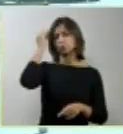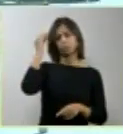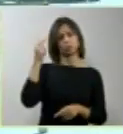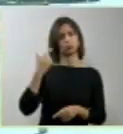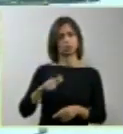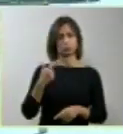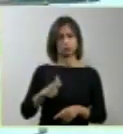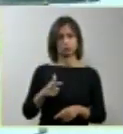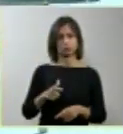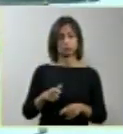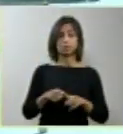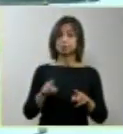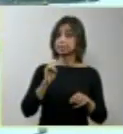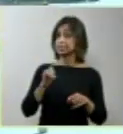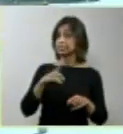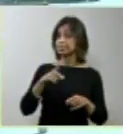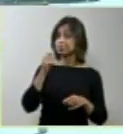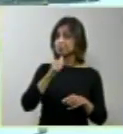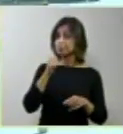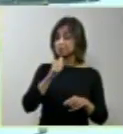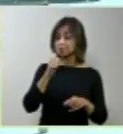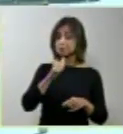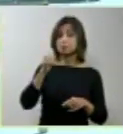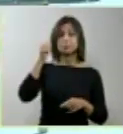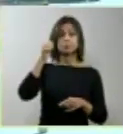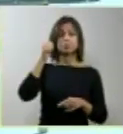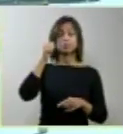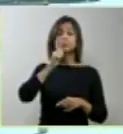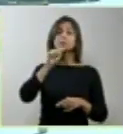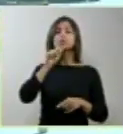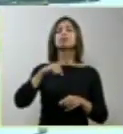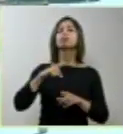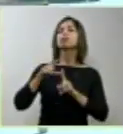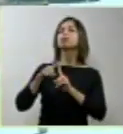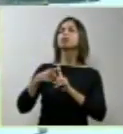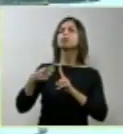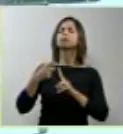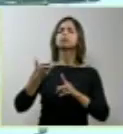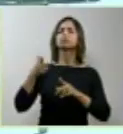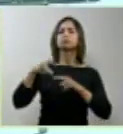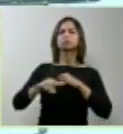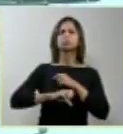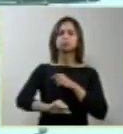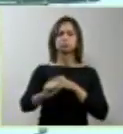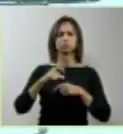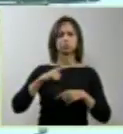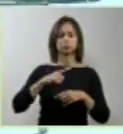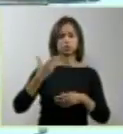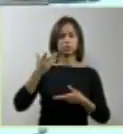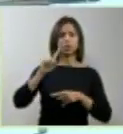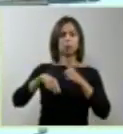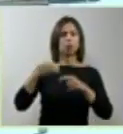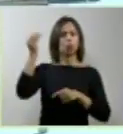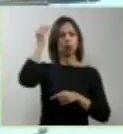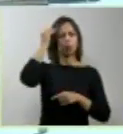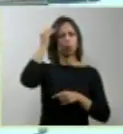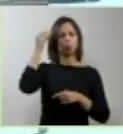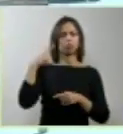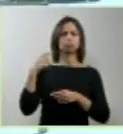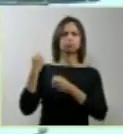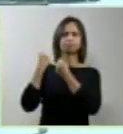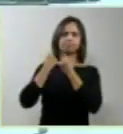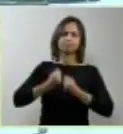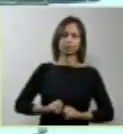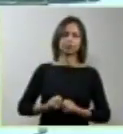Agora, se ela mata essa criança, é um motivo muito mais forte para ela depois sentir culpa, e essa culpa ela carrega para o resto da vida.